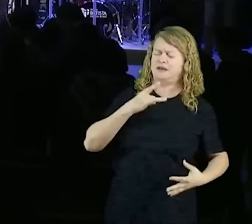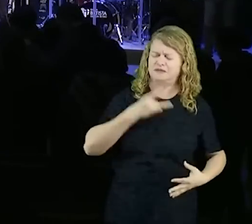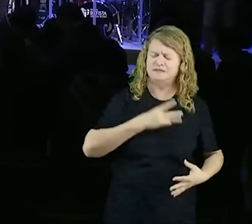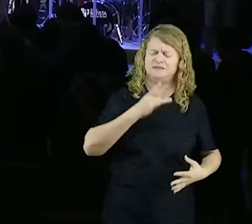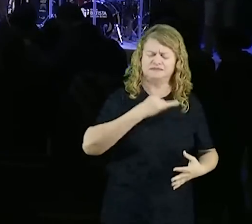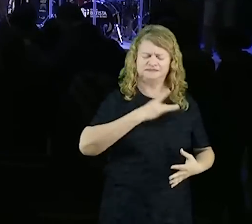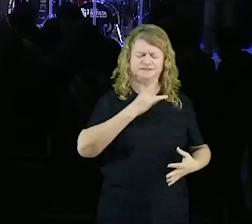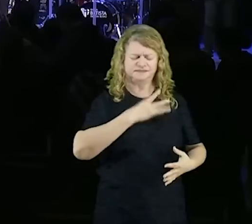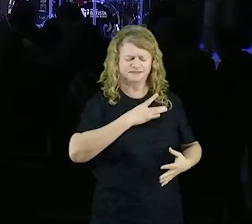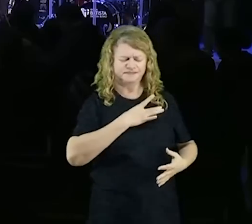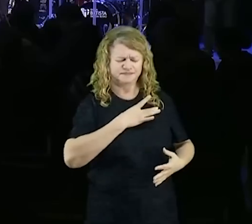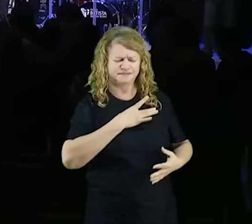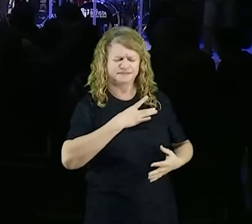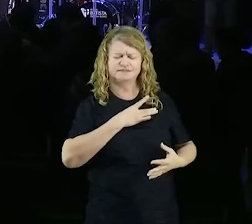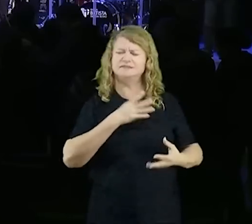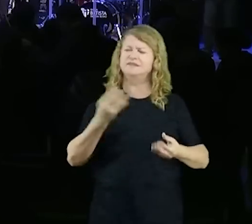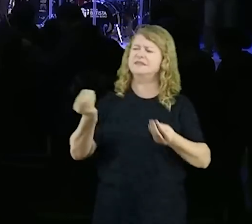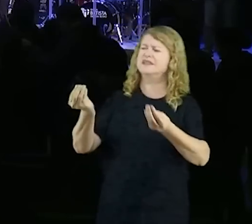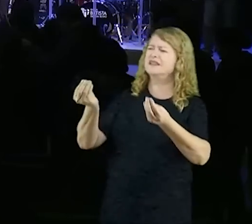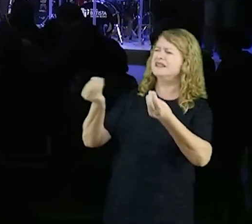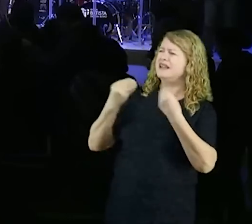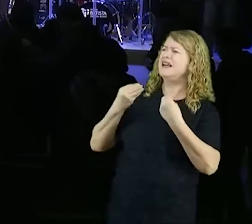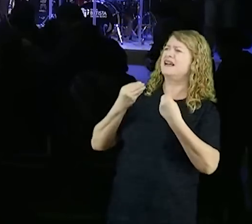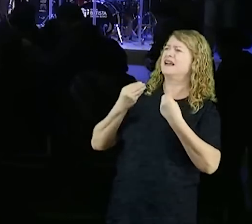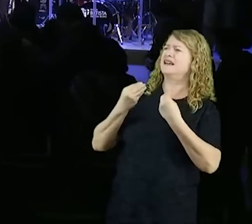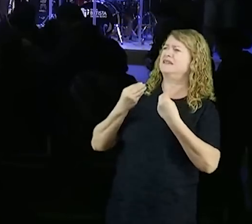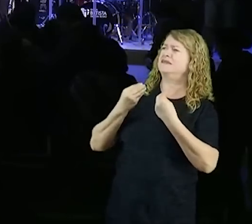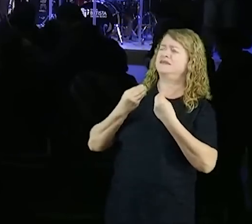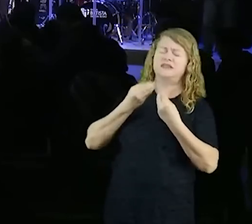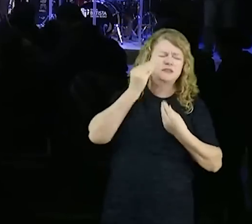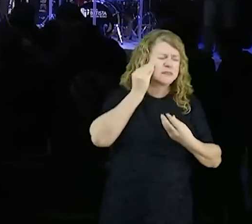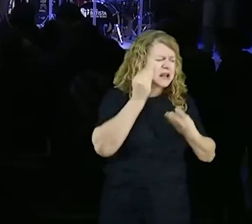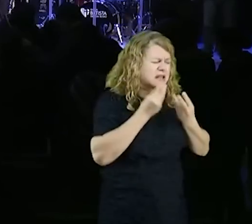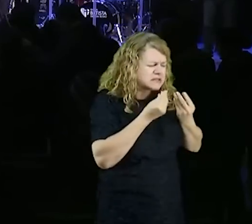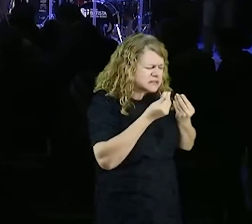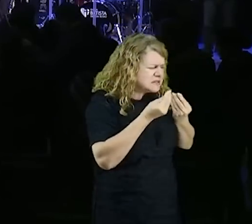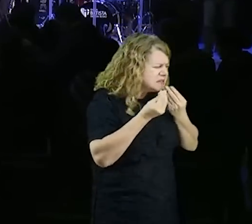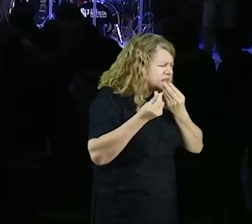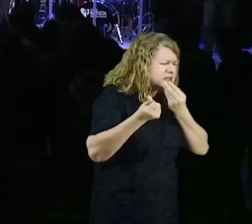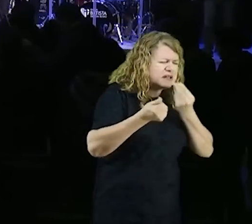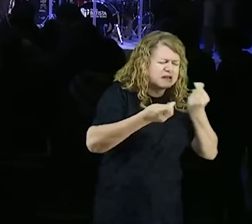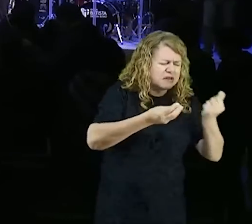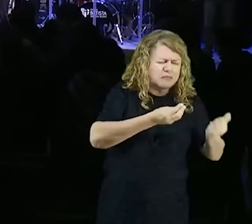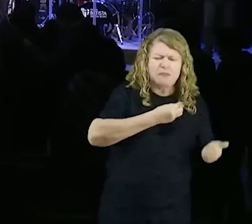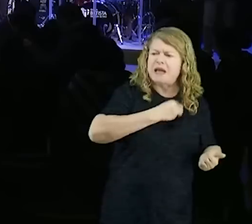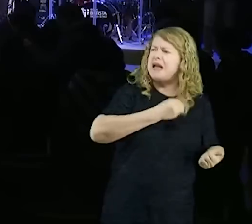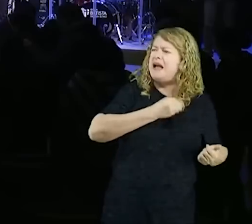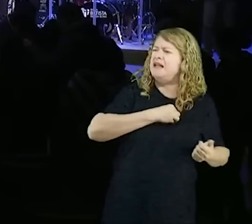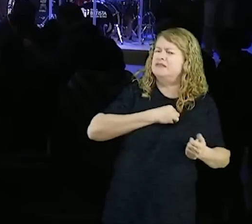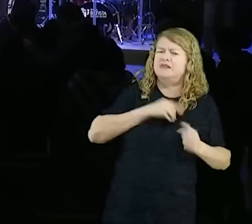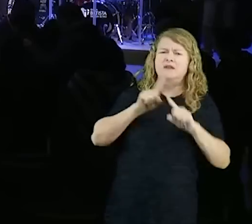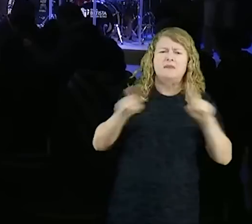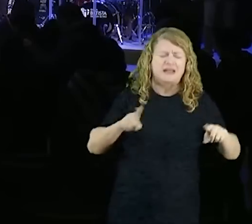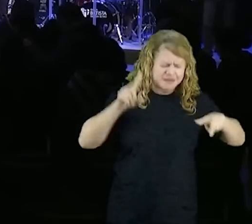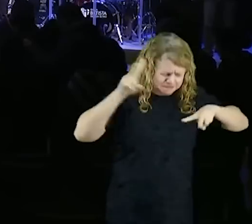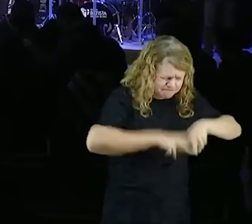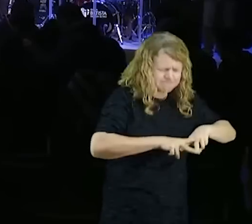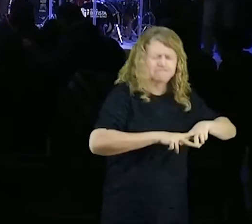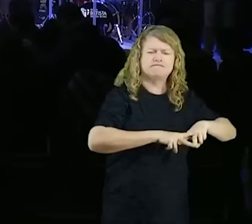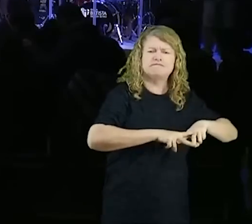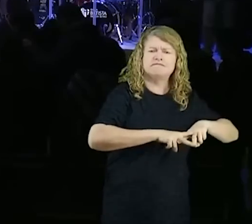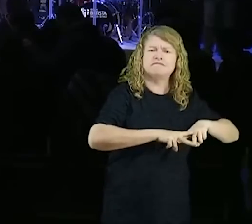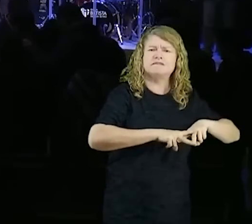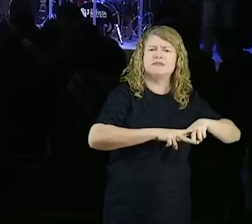que faz a gente experimentar sabores, mas que quer manter as pessoas, dentro das jaulas, dentro das suas prisões,